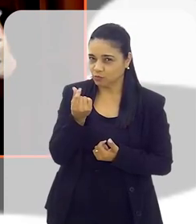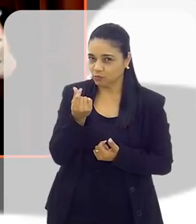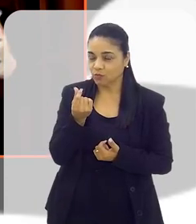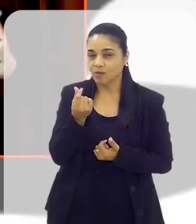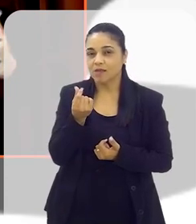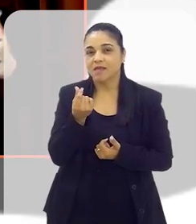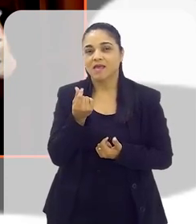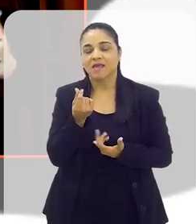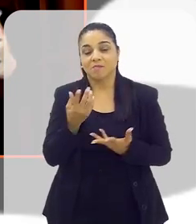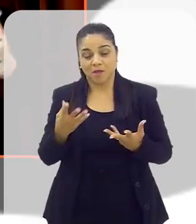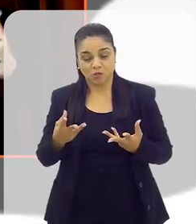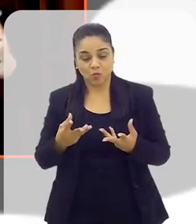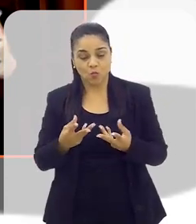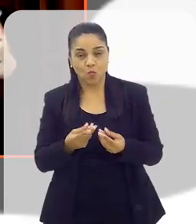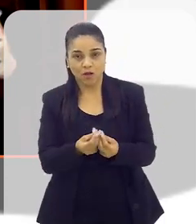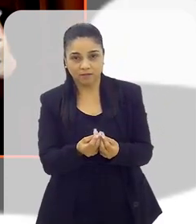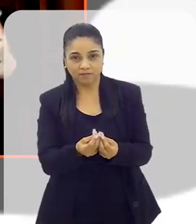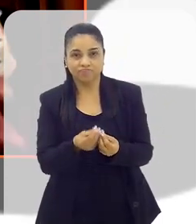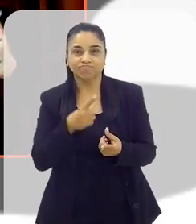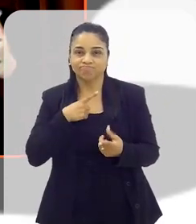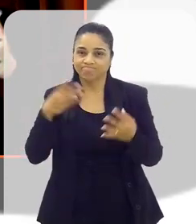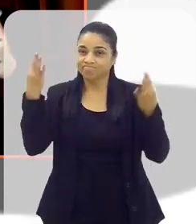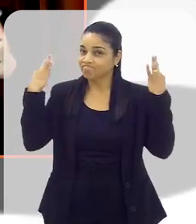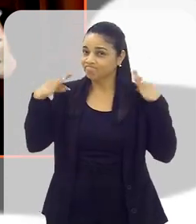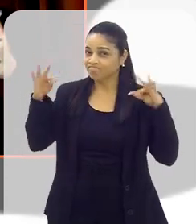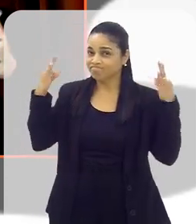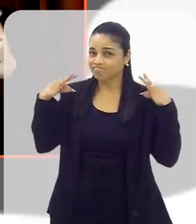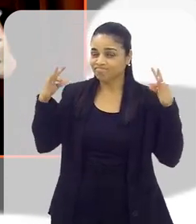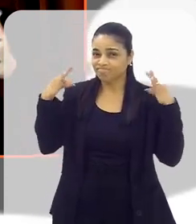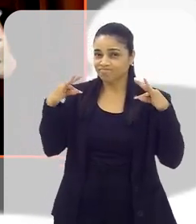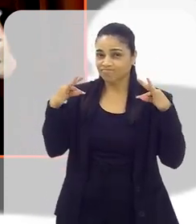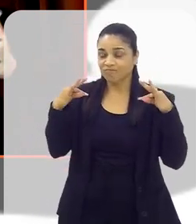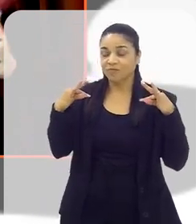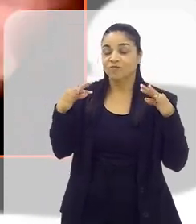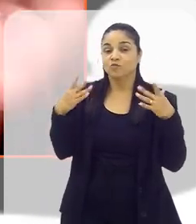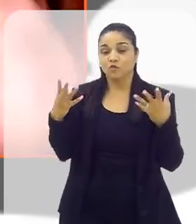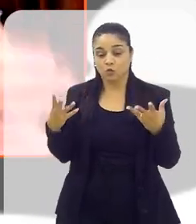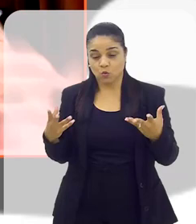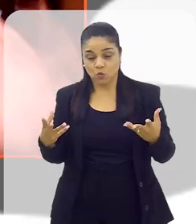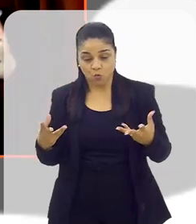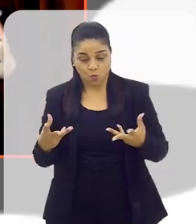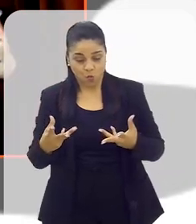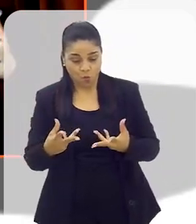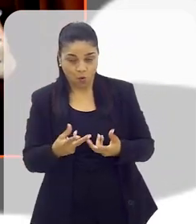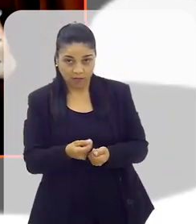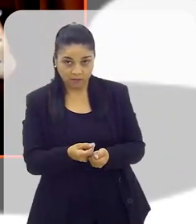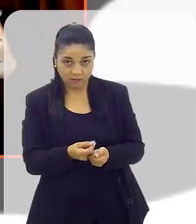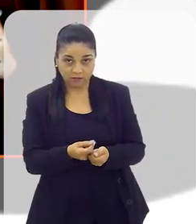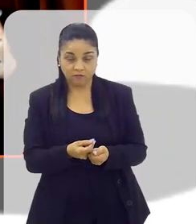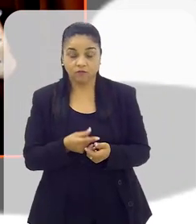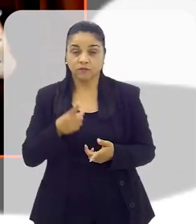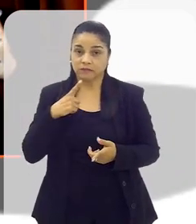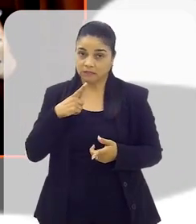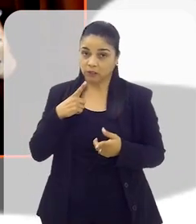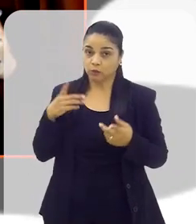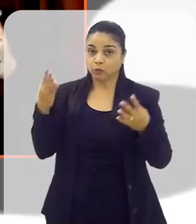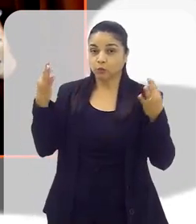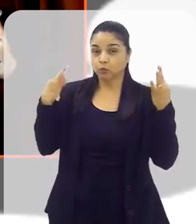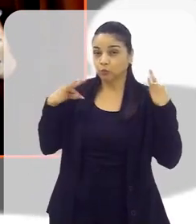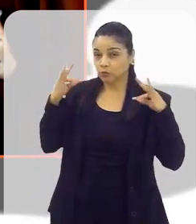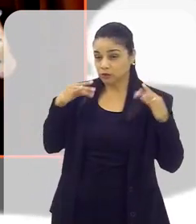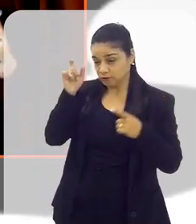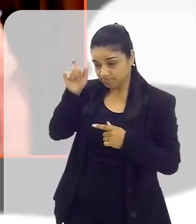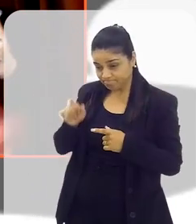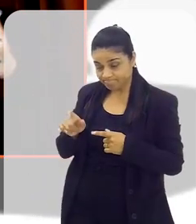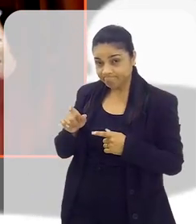É mais qualitativo. dizer, a gente tem, em turismo, o turista qualitativo e o turista quantitativo. O que